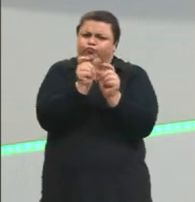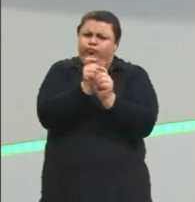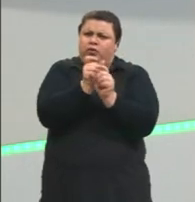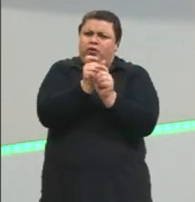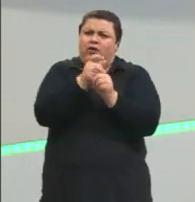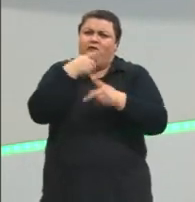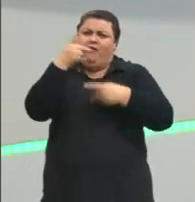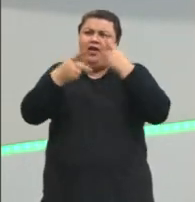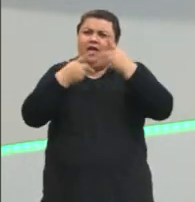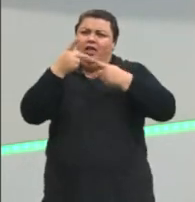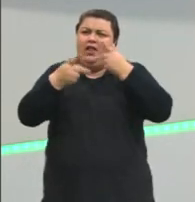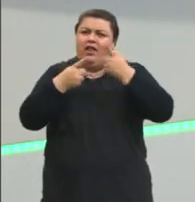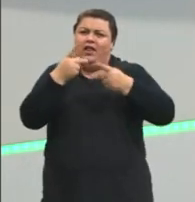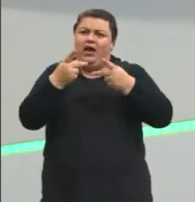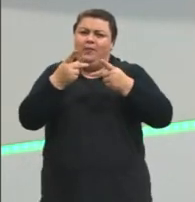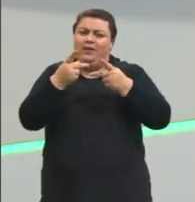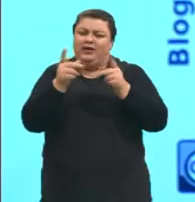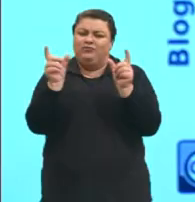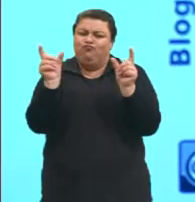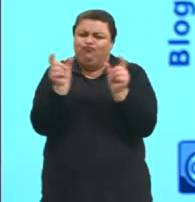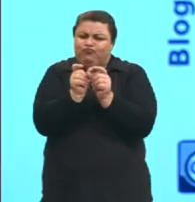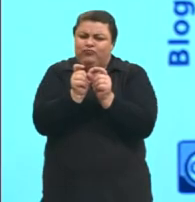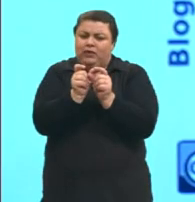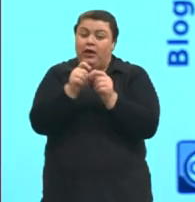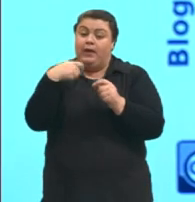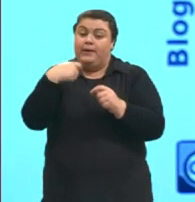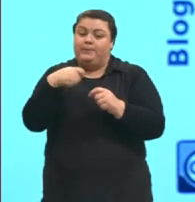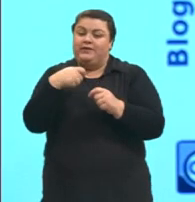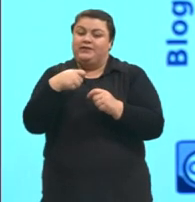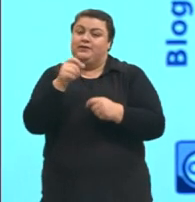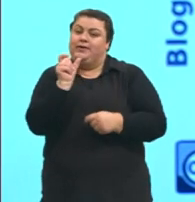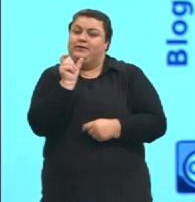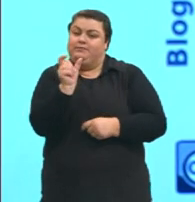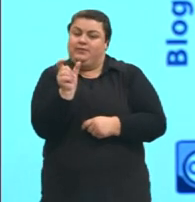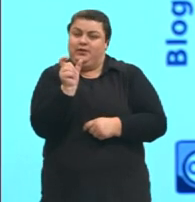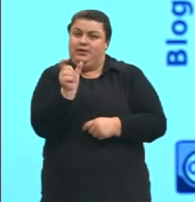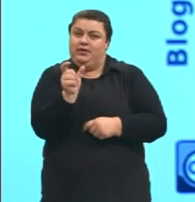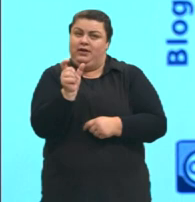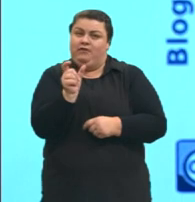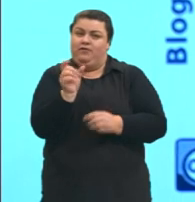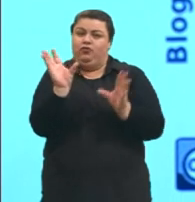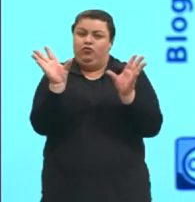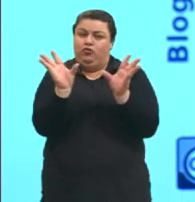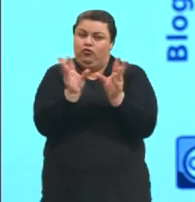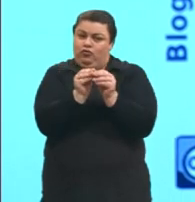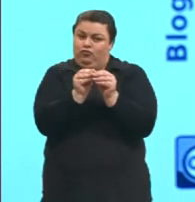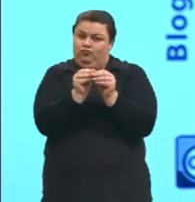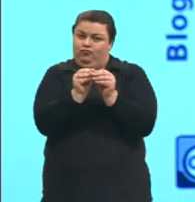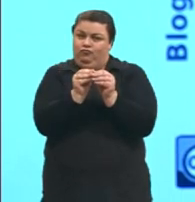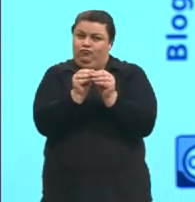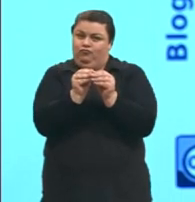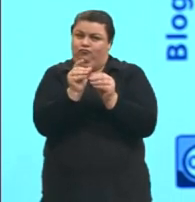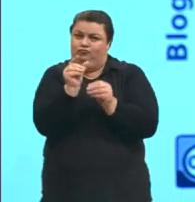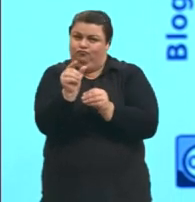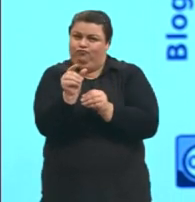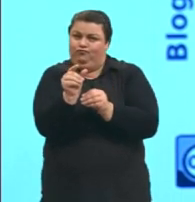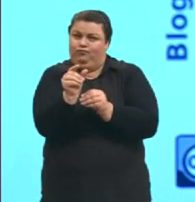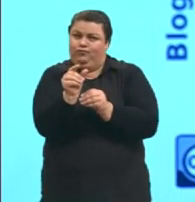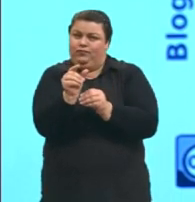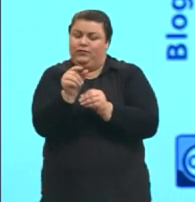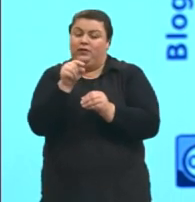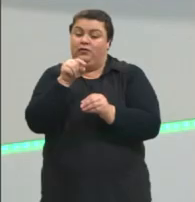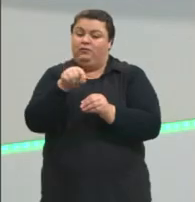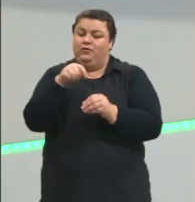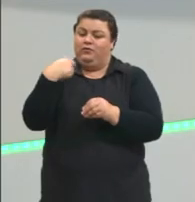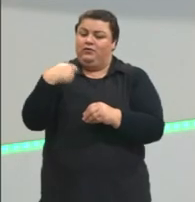falar de maneira mais condensada, eu preciso que as minhas palavras sejam menores. E por isso